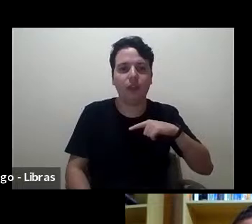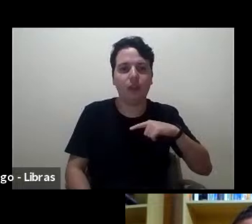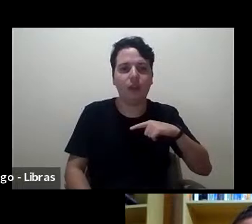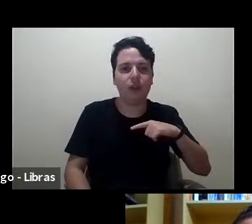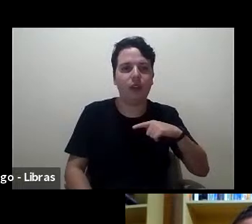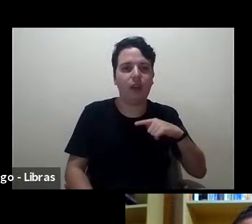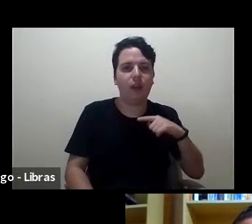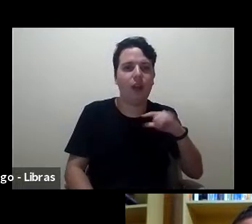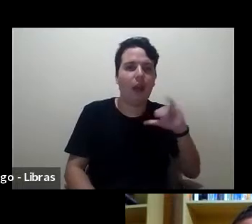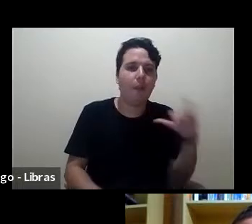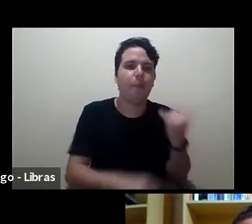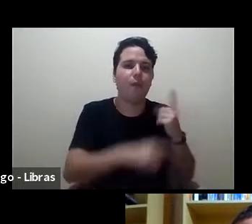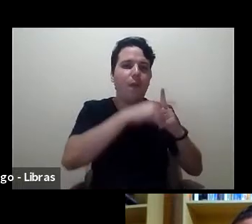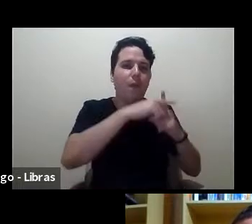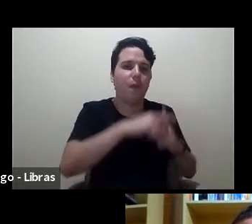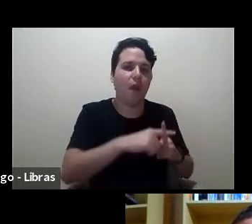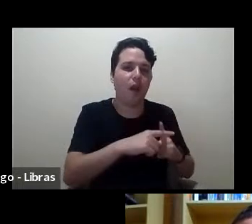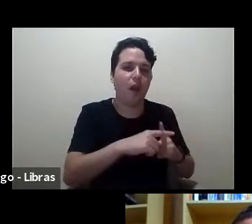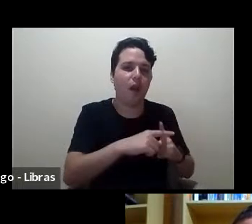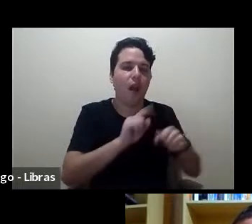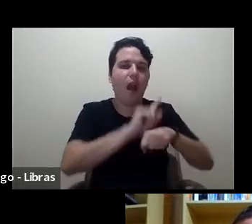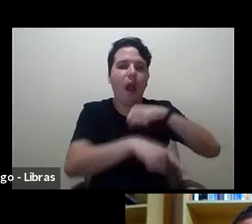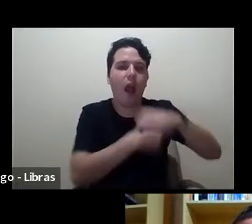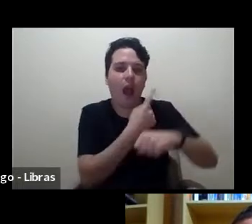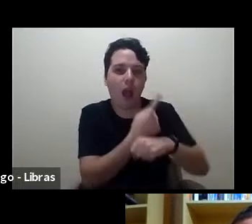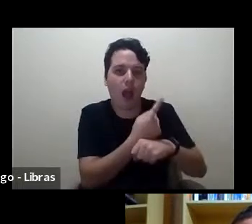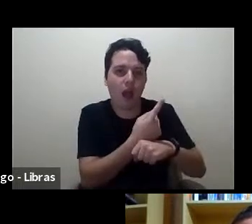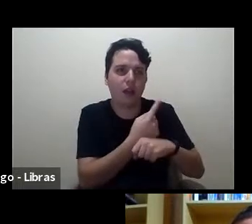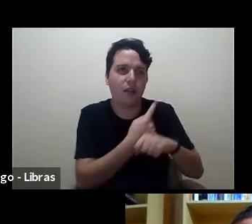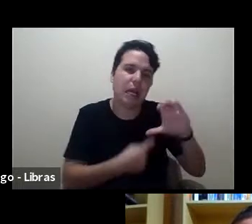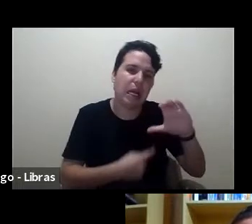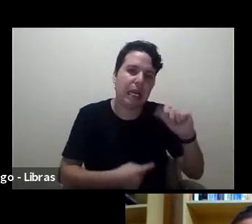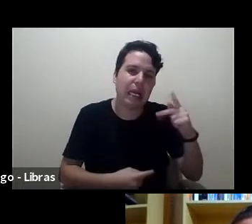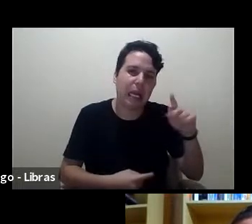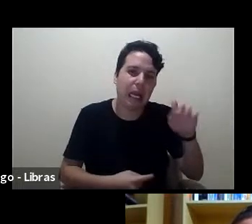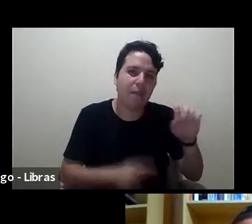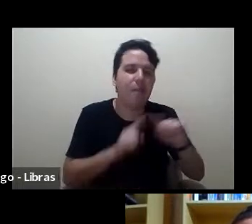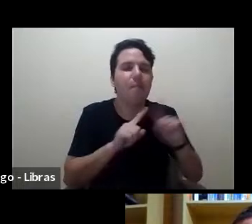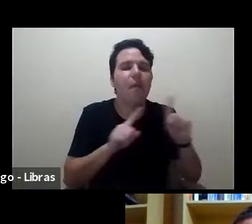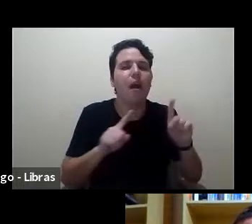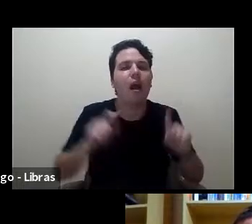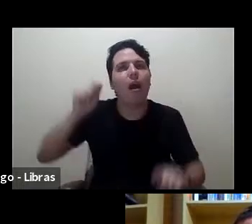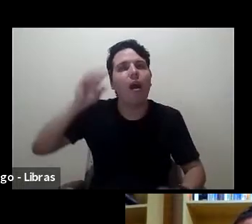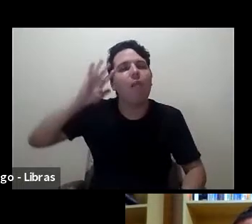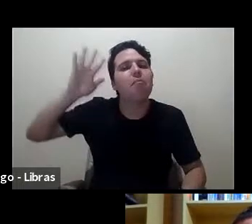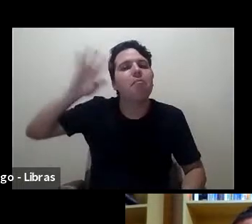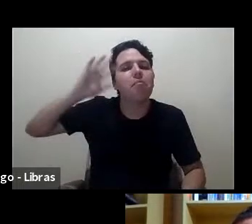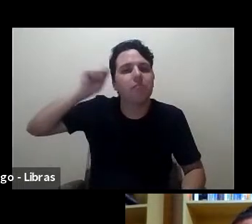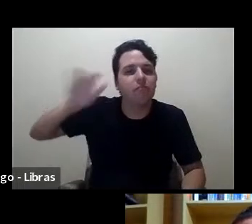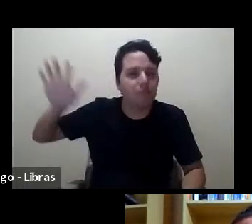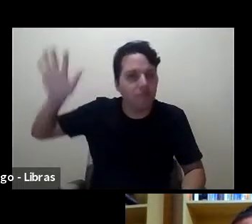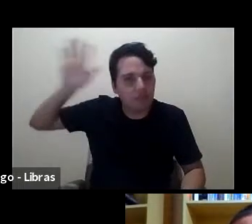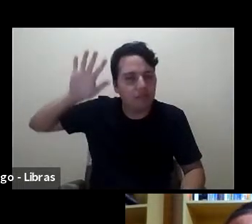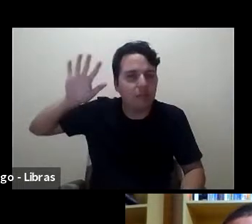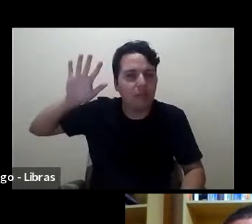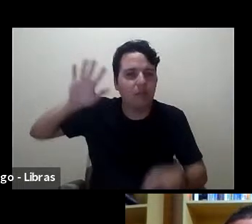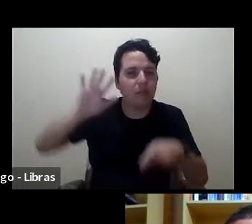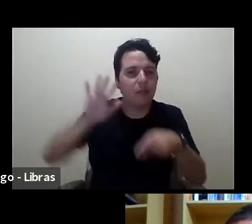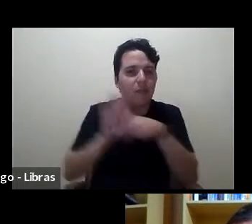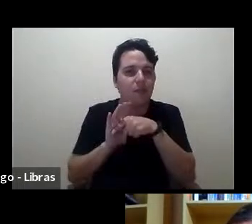na CAPES, mas no imaginário de